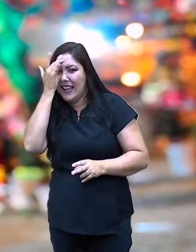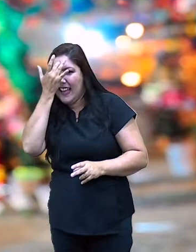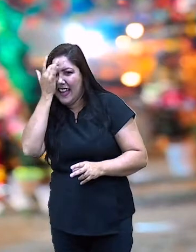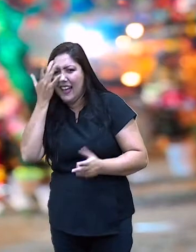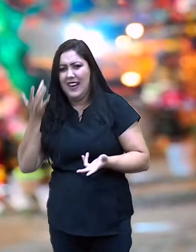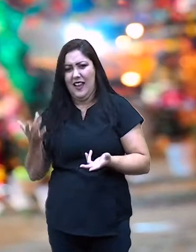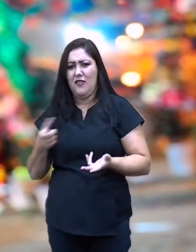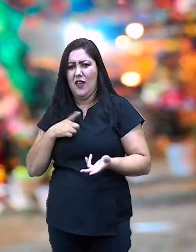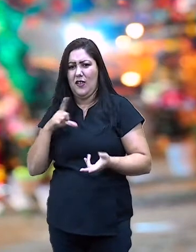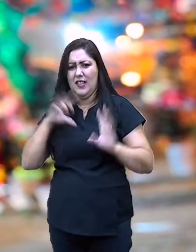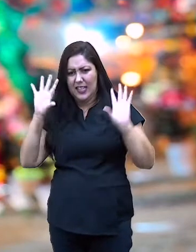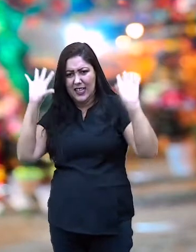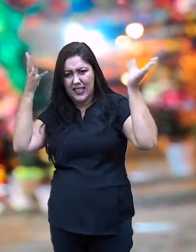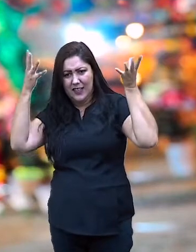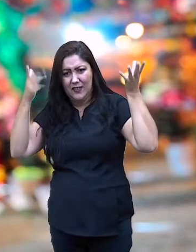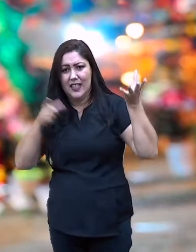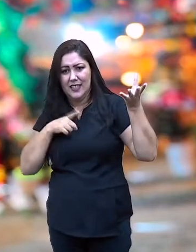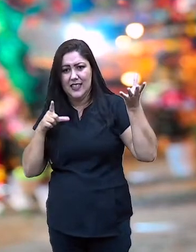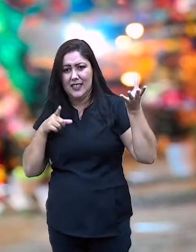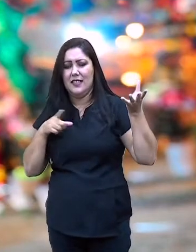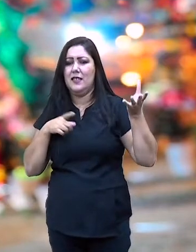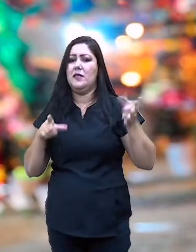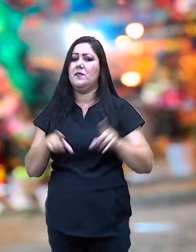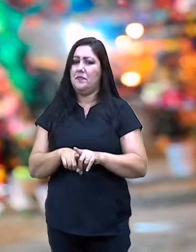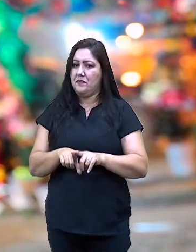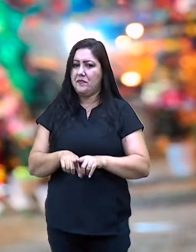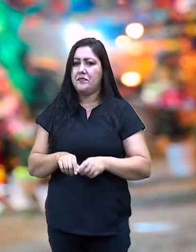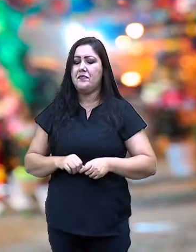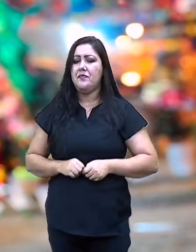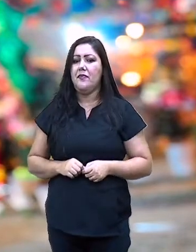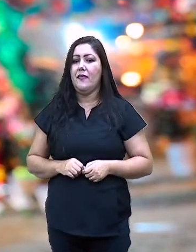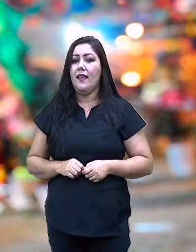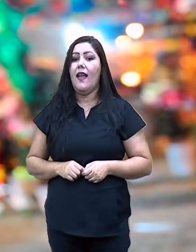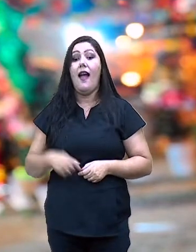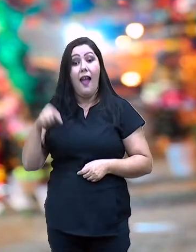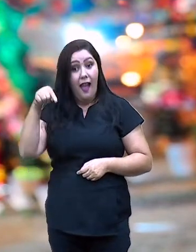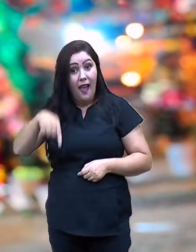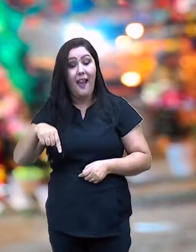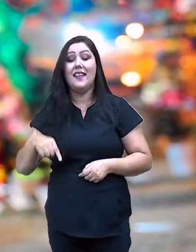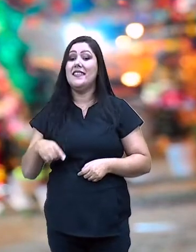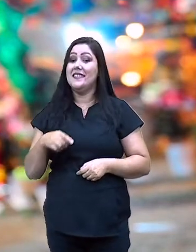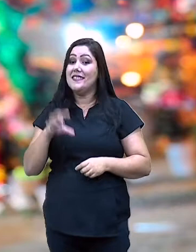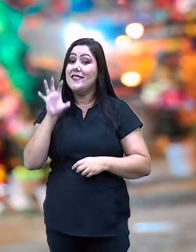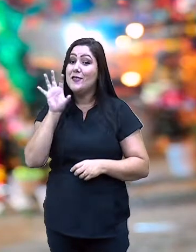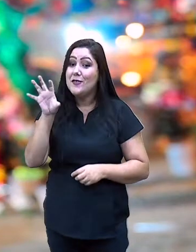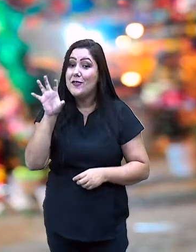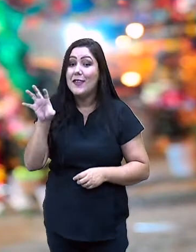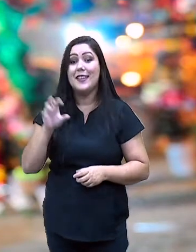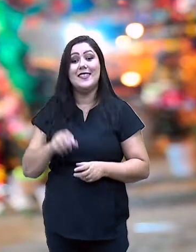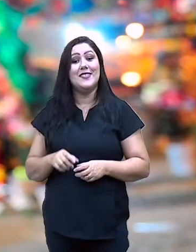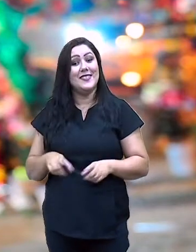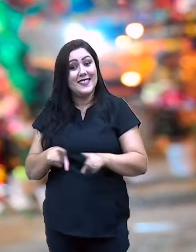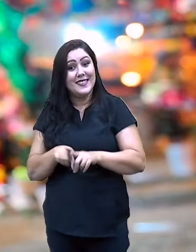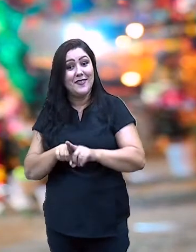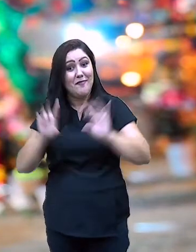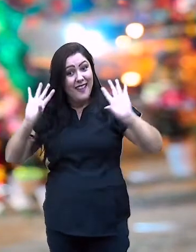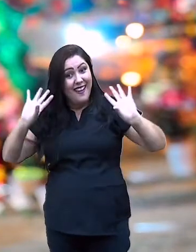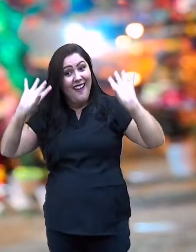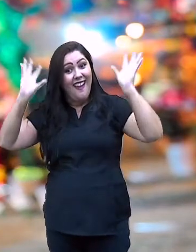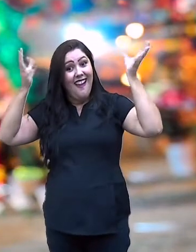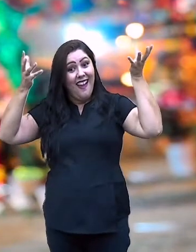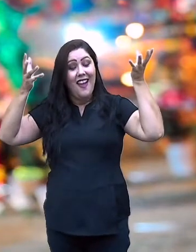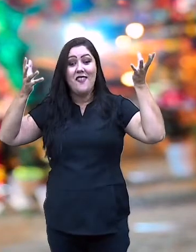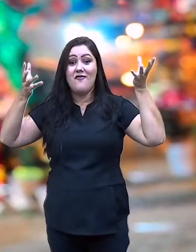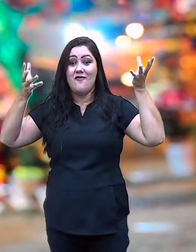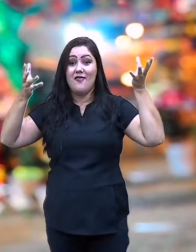acaba que lá tem uma disputa nas escolas de samba, no Maranhão também. A festa do Bumba Meu Boi tem